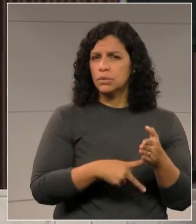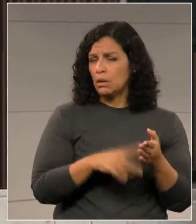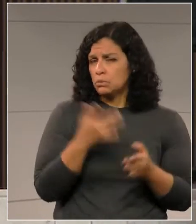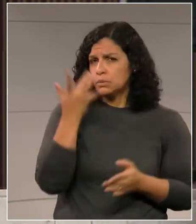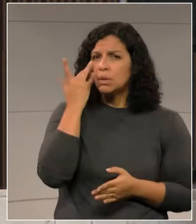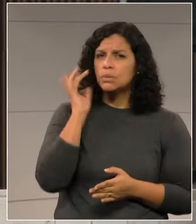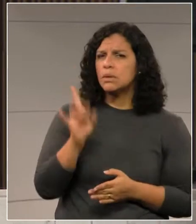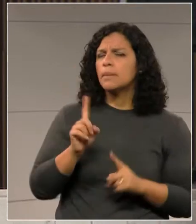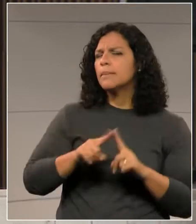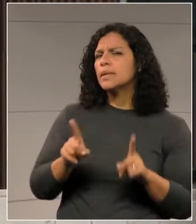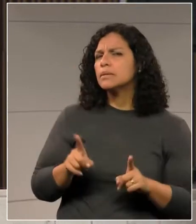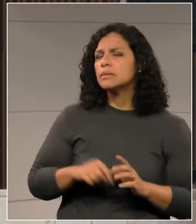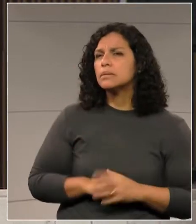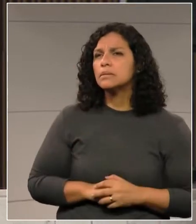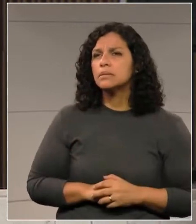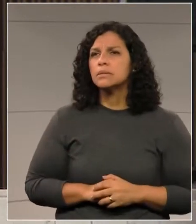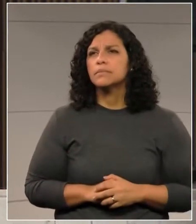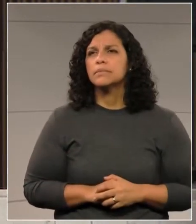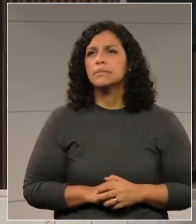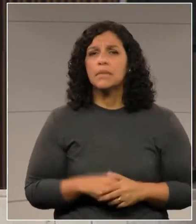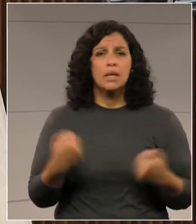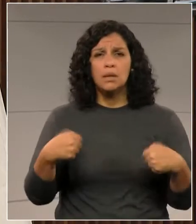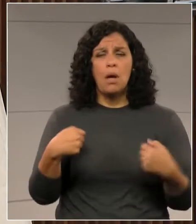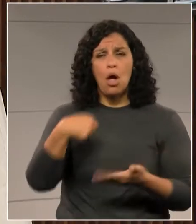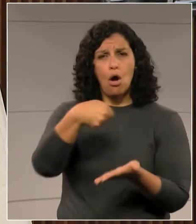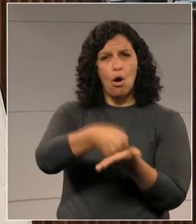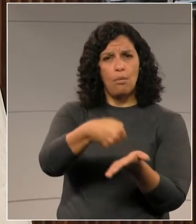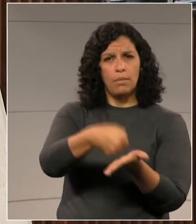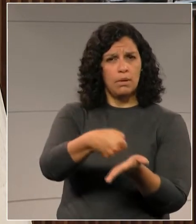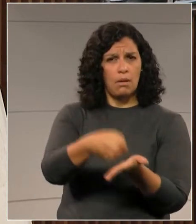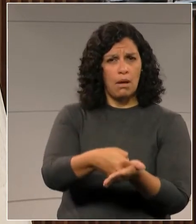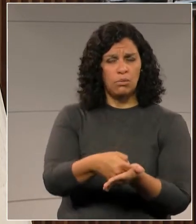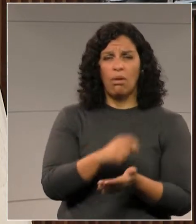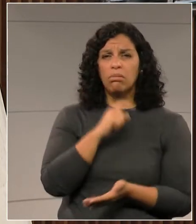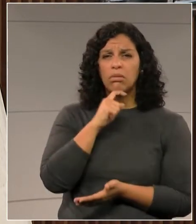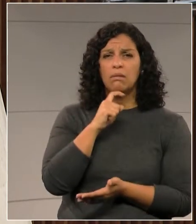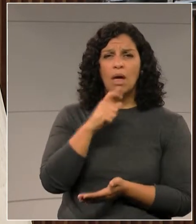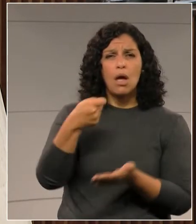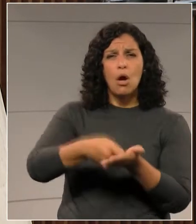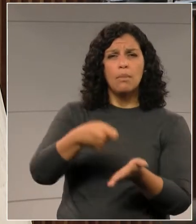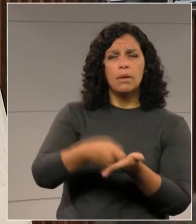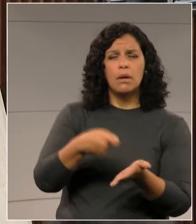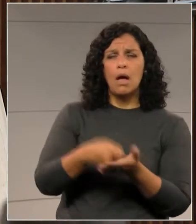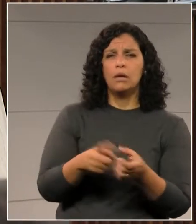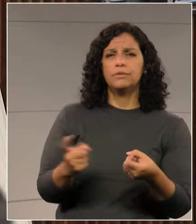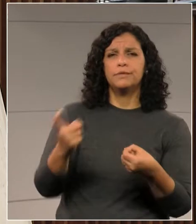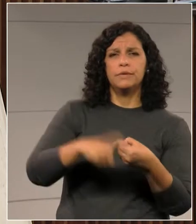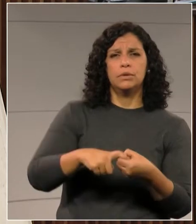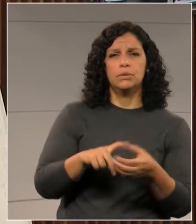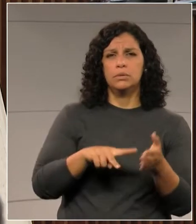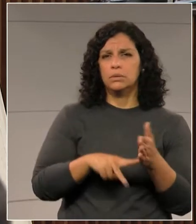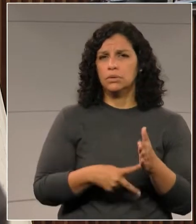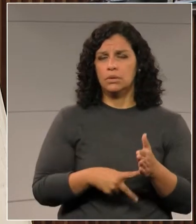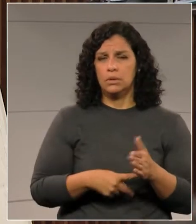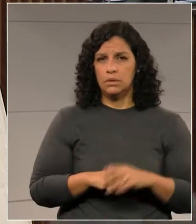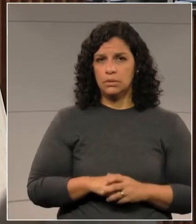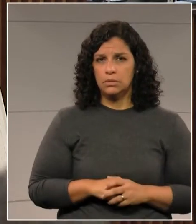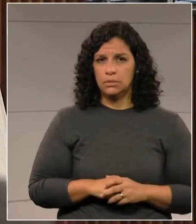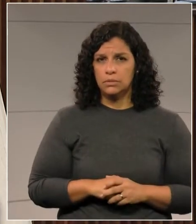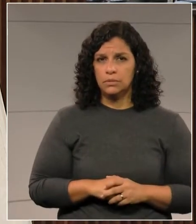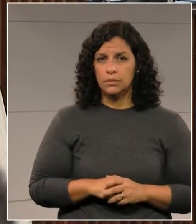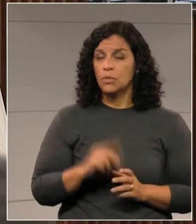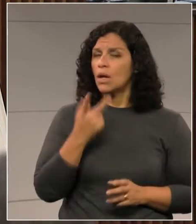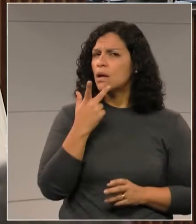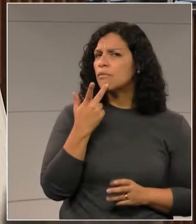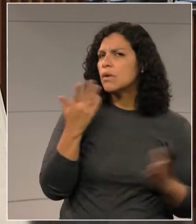mas não há obrigatoriedade de ninguém se filiar a sindicato. A afirmação do